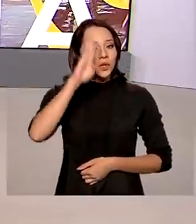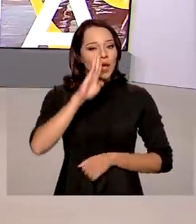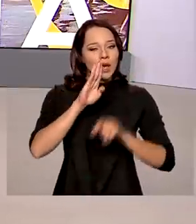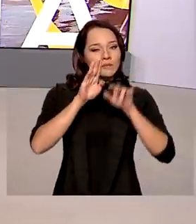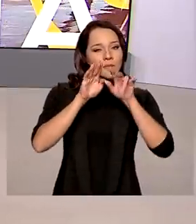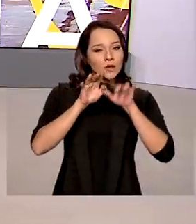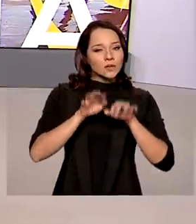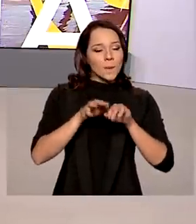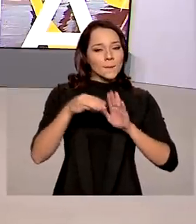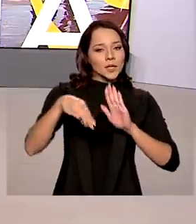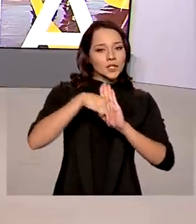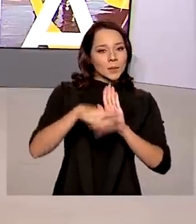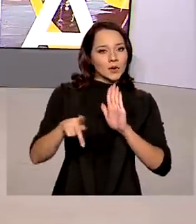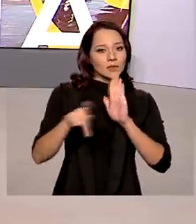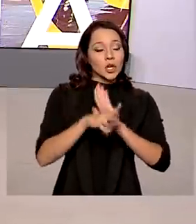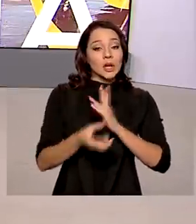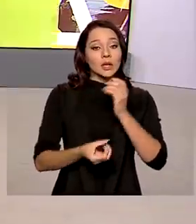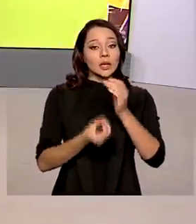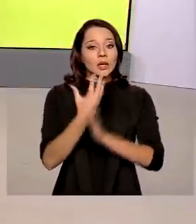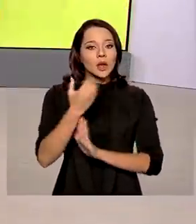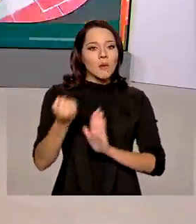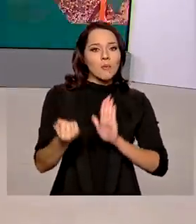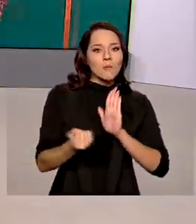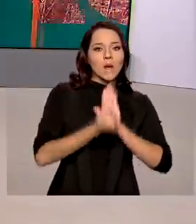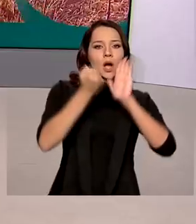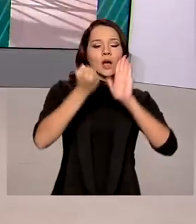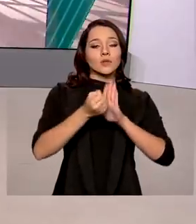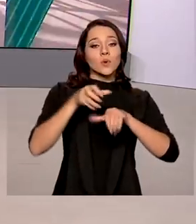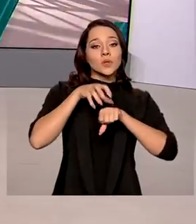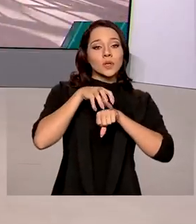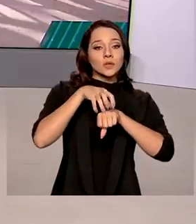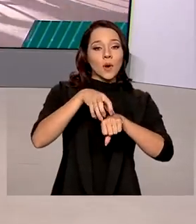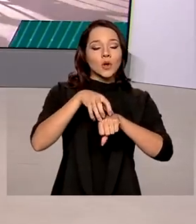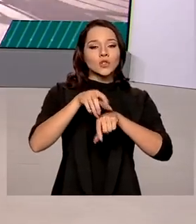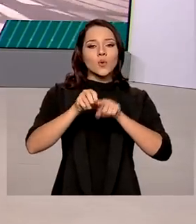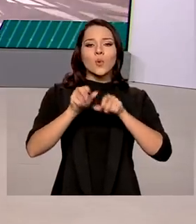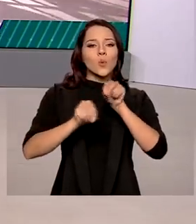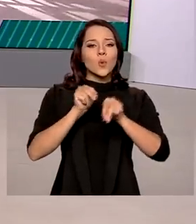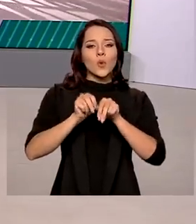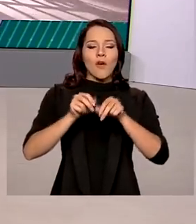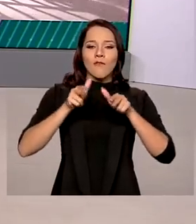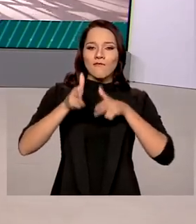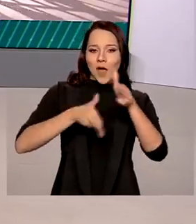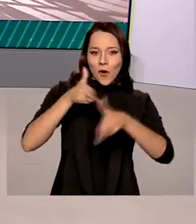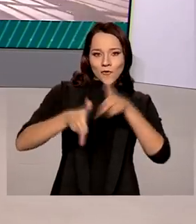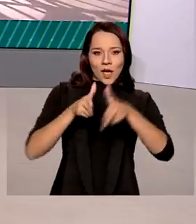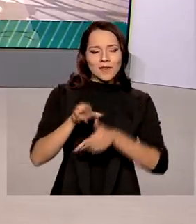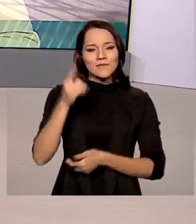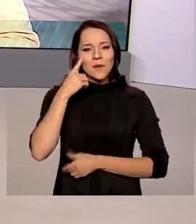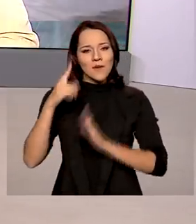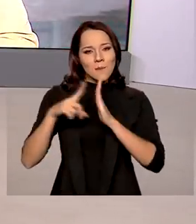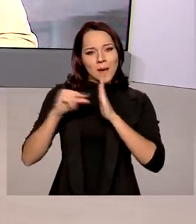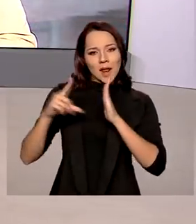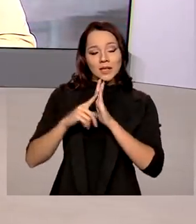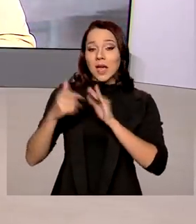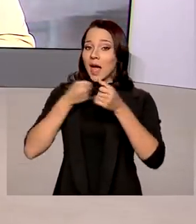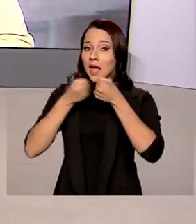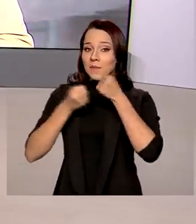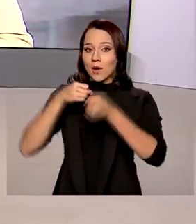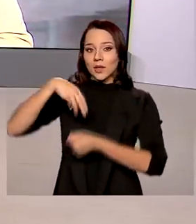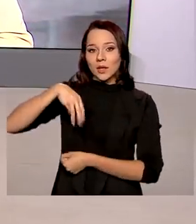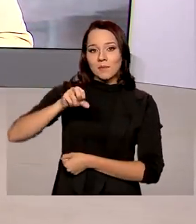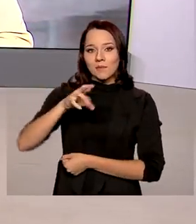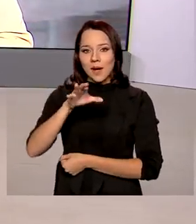editou uma medida provisória que cria o marco legal do transporte ferroviário. Vamos ao Palácio do Planalto? A repórter